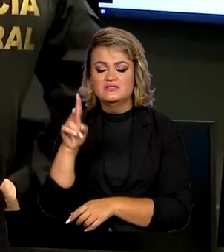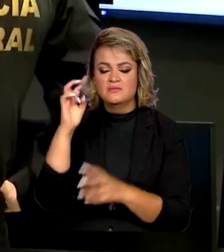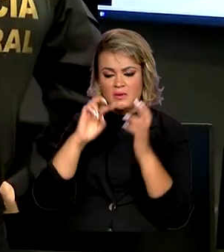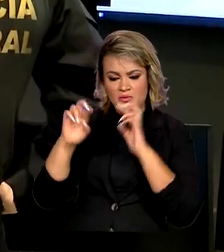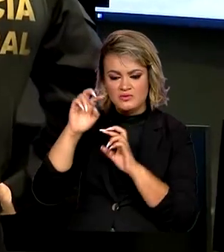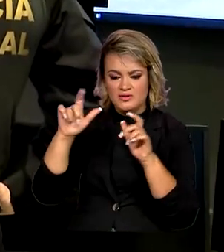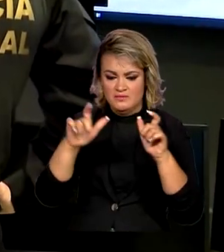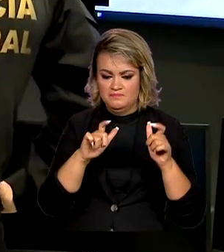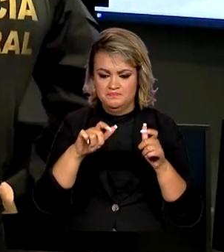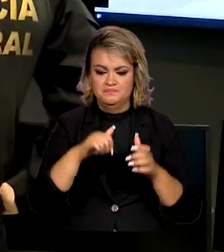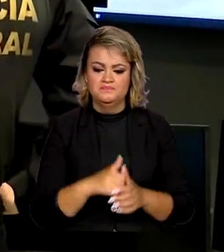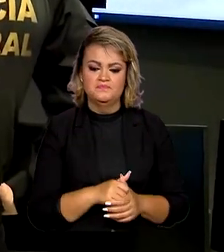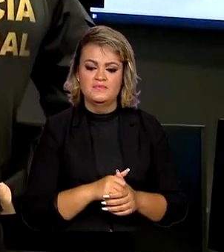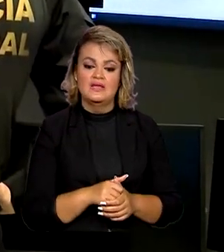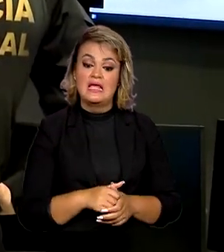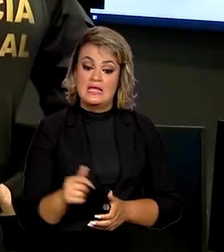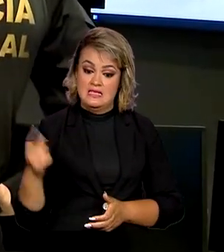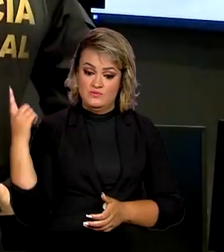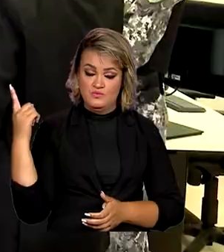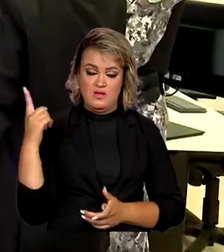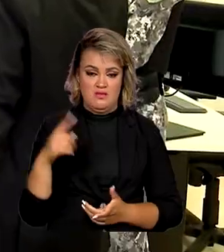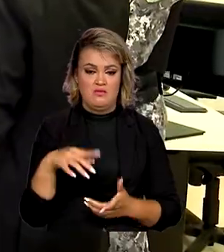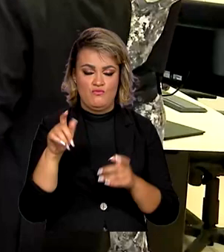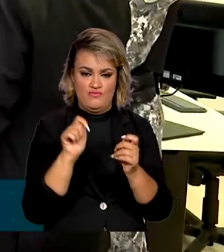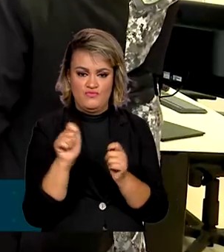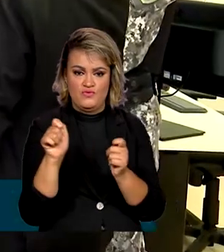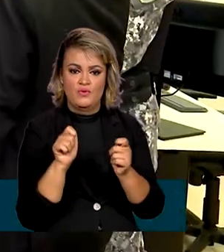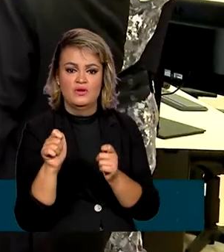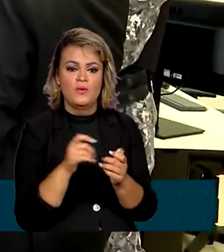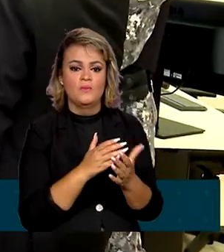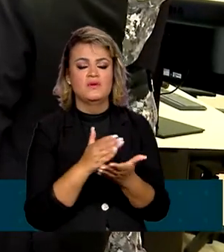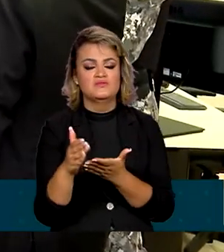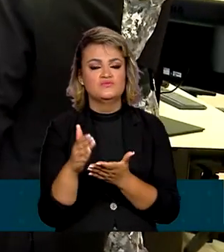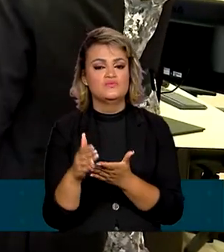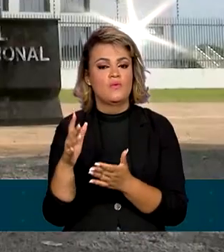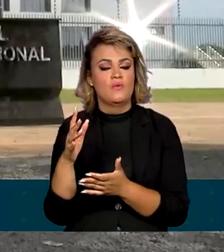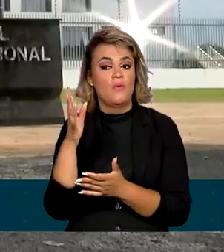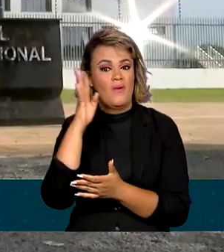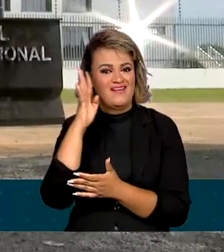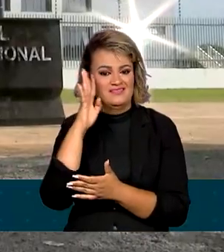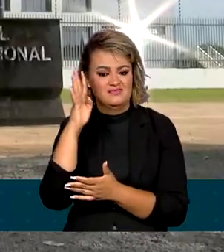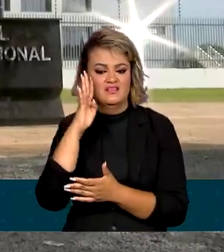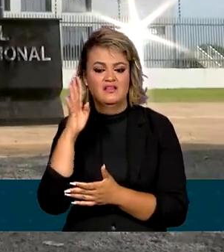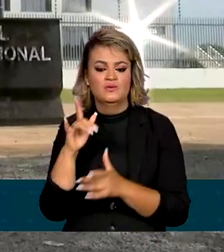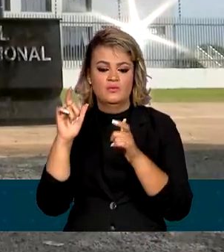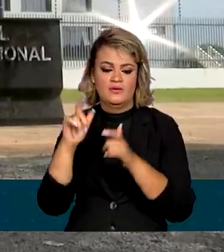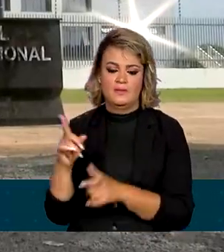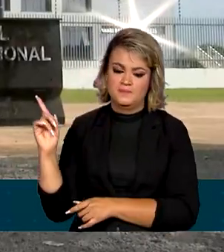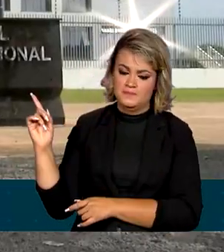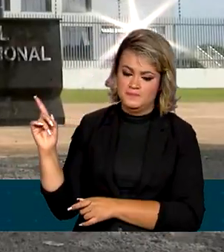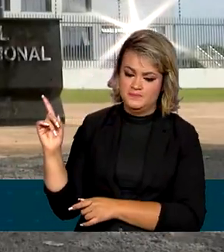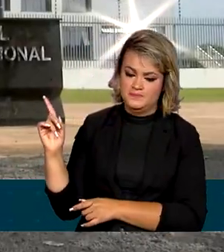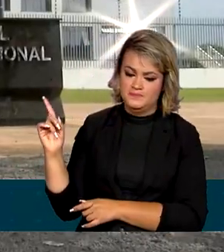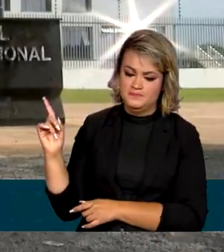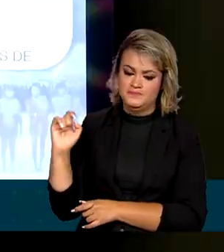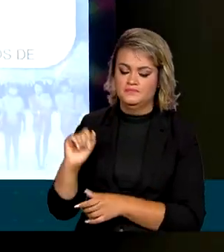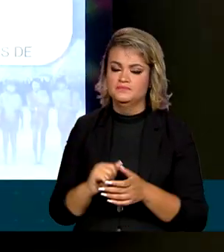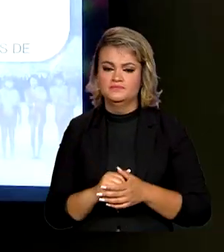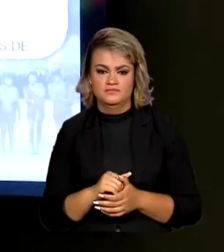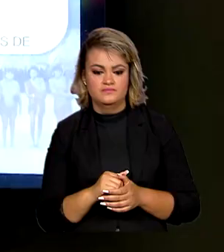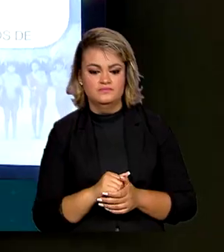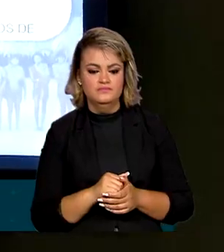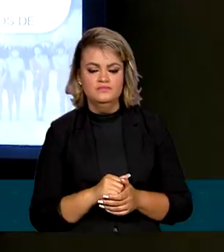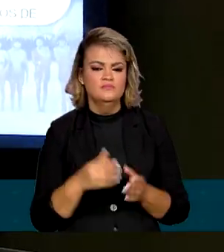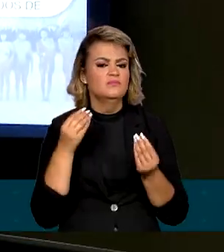O Centro Integrado de Comando e Controle começou a funcionar nesta quarta-feira na Superintendência da Polícia Federal em Boa Vista.